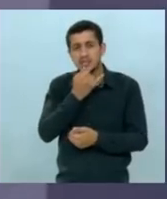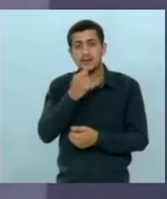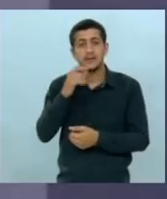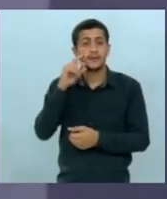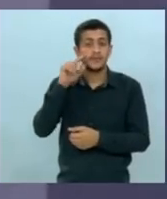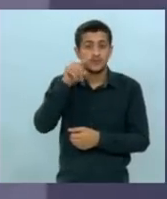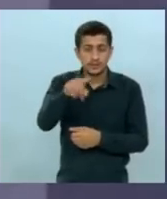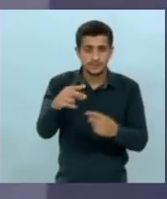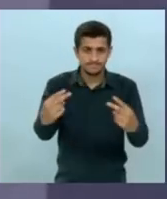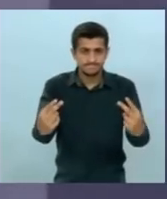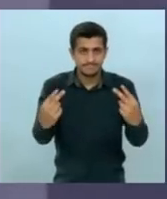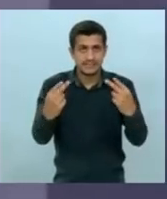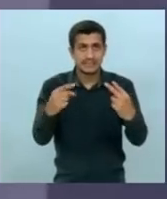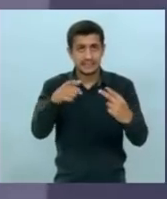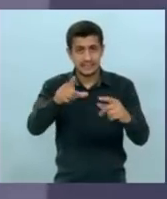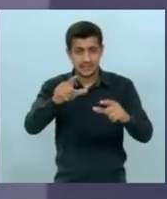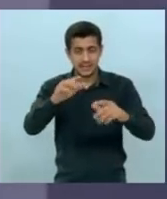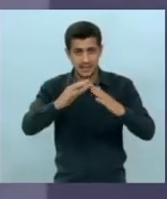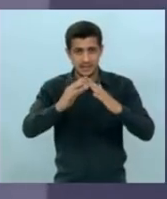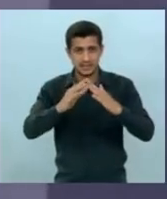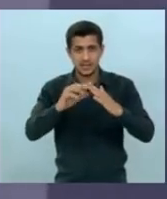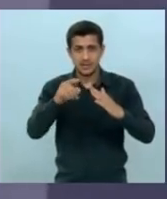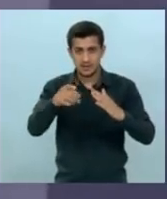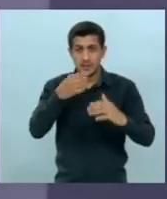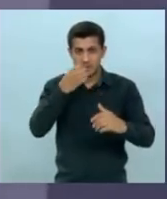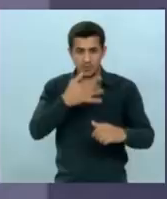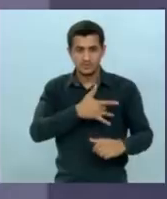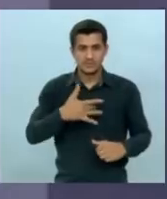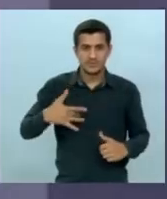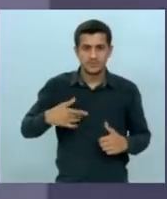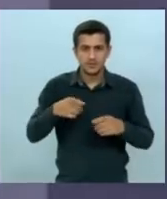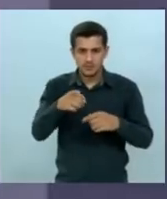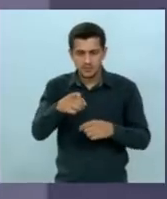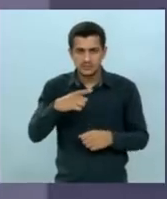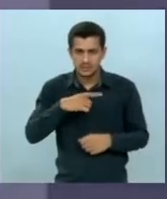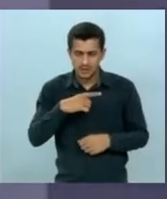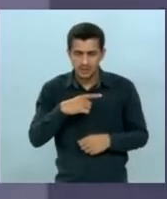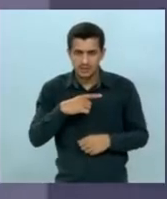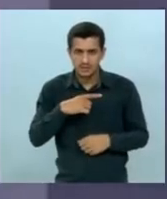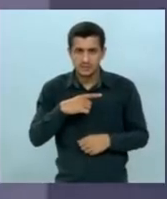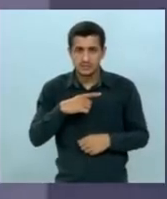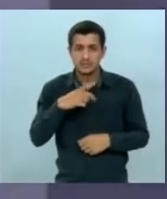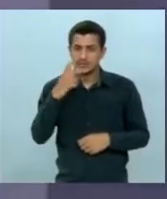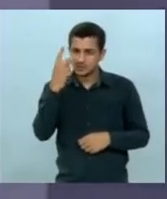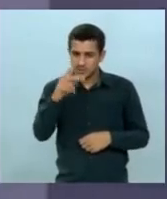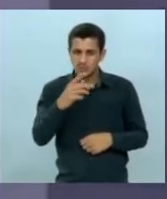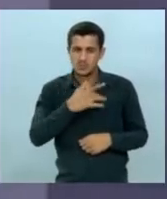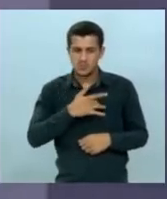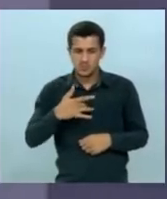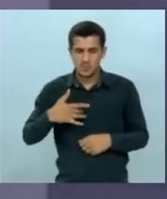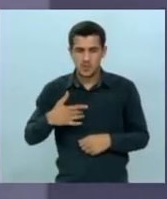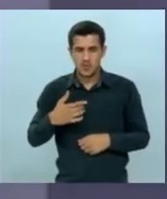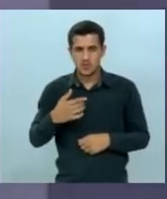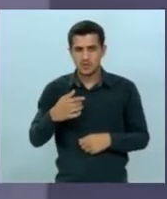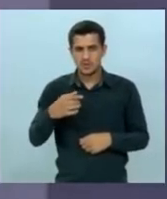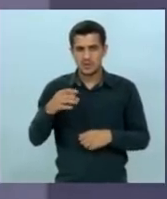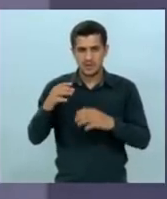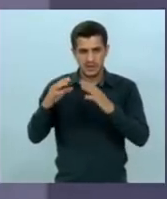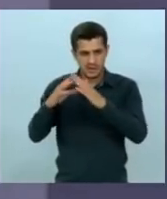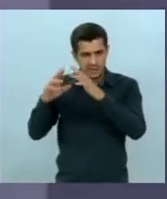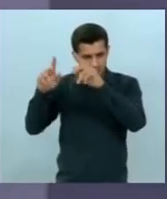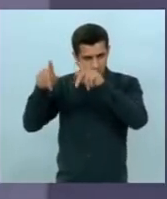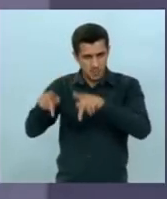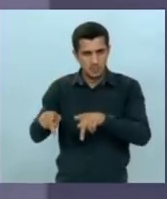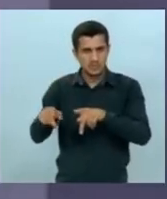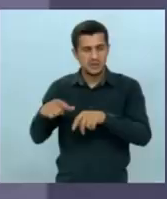está me vendo aí você está satisfeito com a saúde que você tem a saúde pública com a segurança